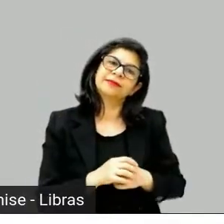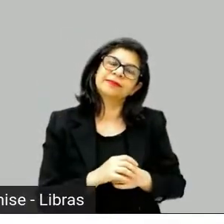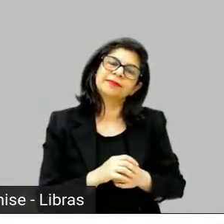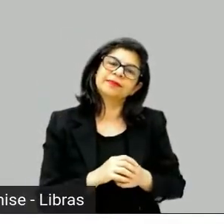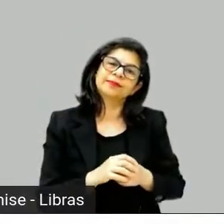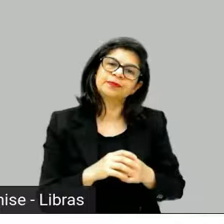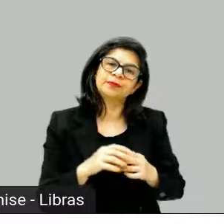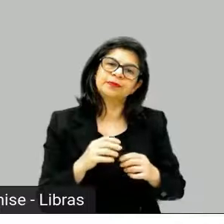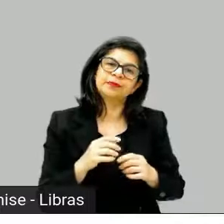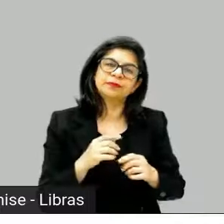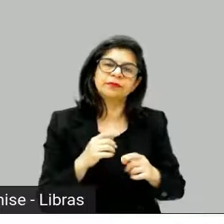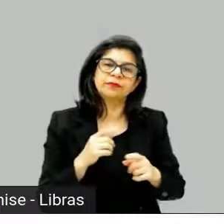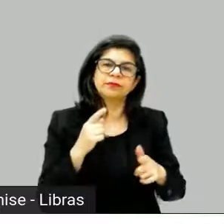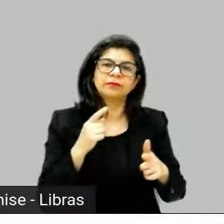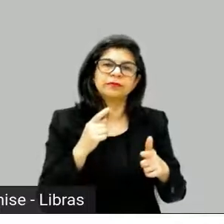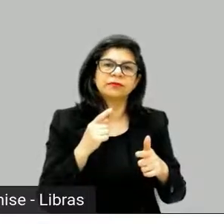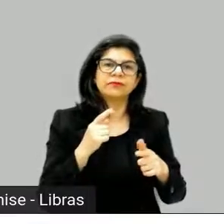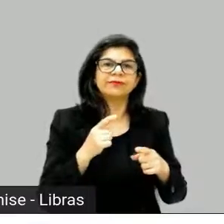não sei por que estou vendo aquilo.